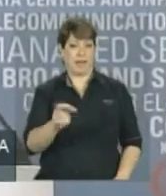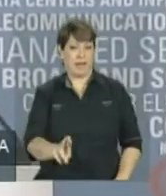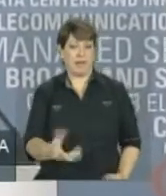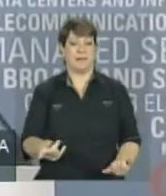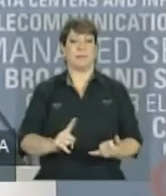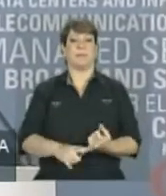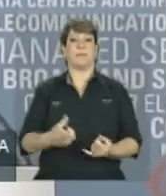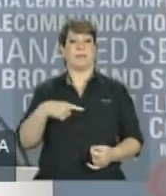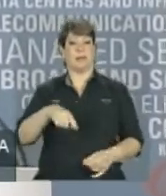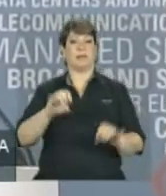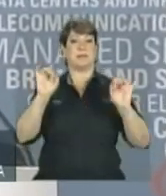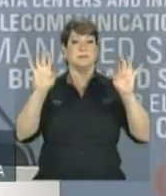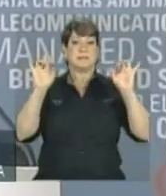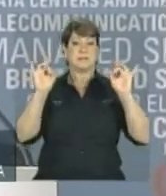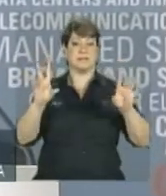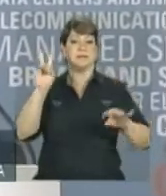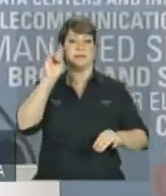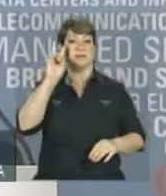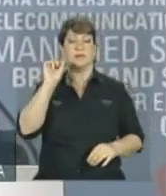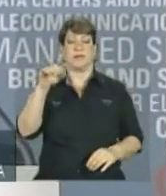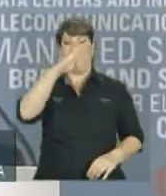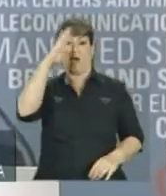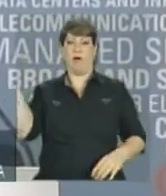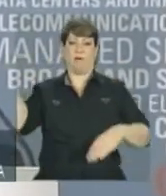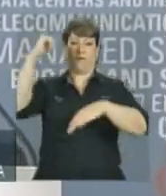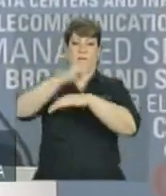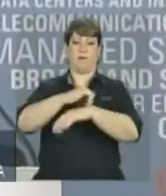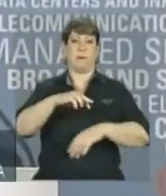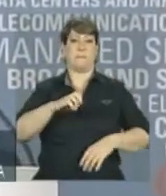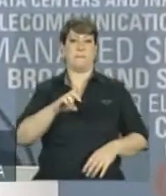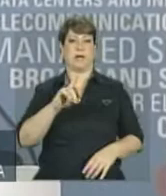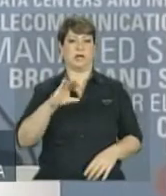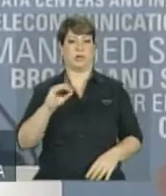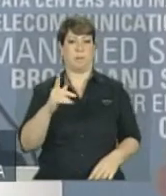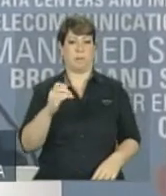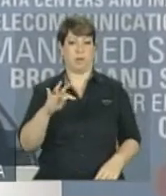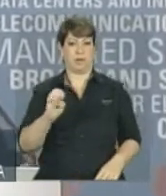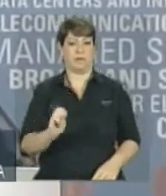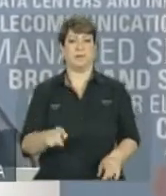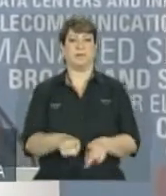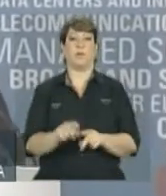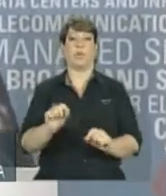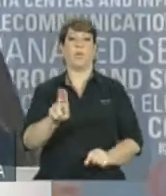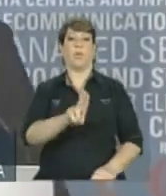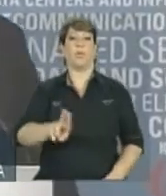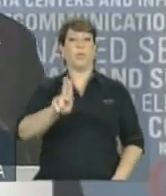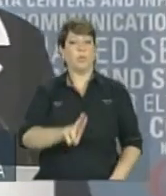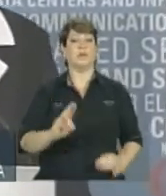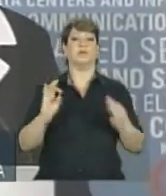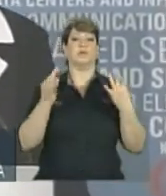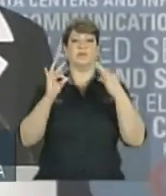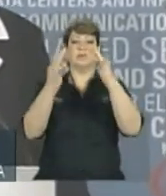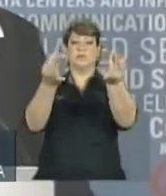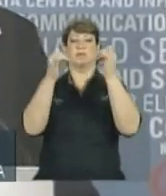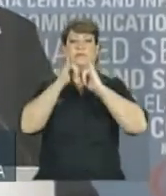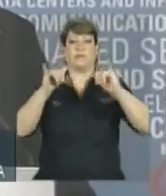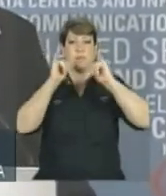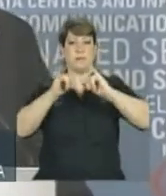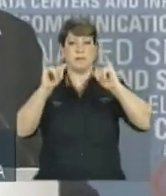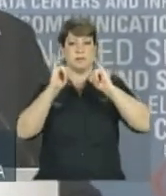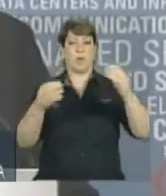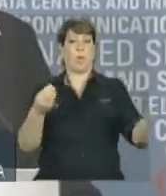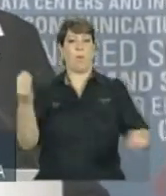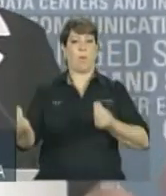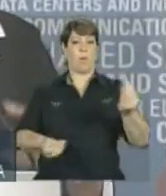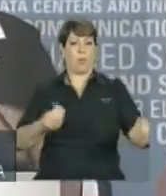que é especializada em aviões de médio porte, que usa a tecnologia da informação como